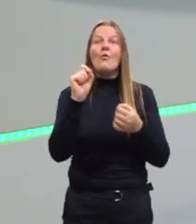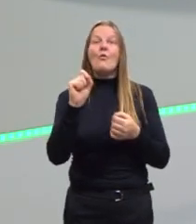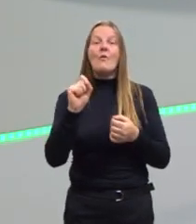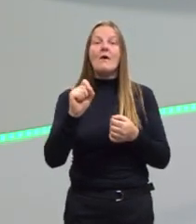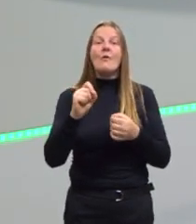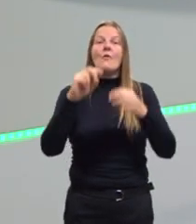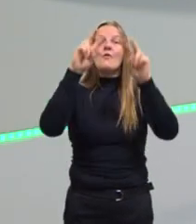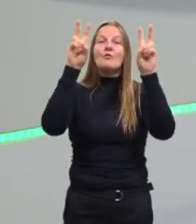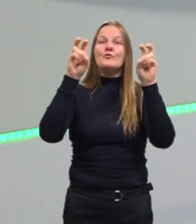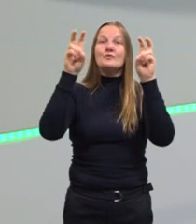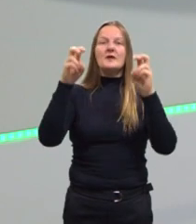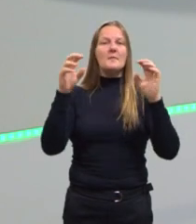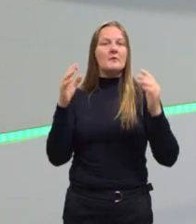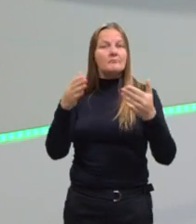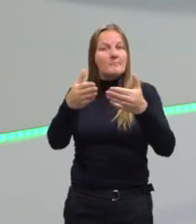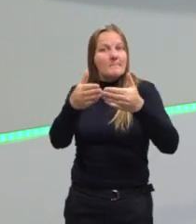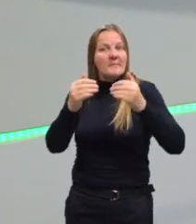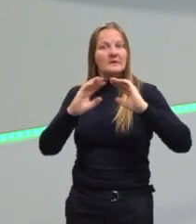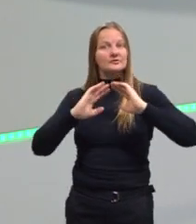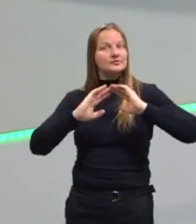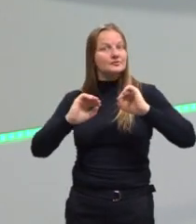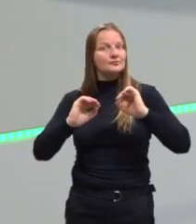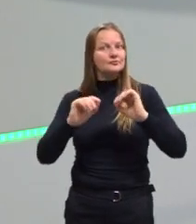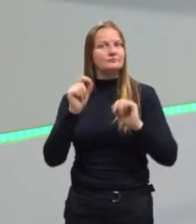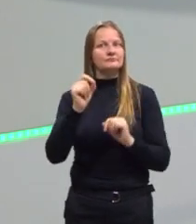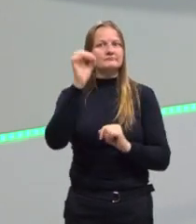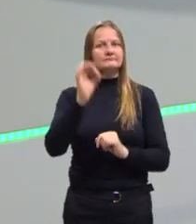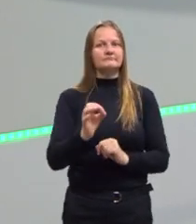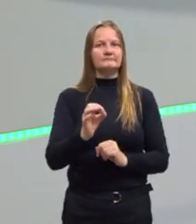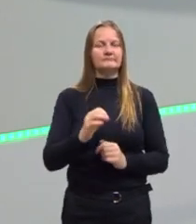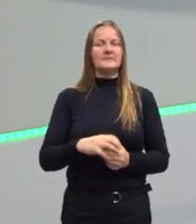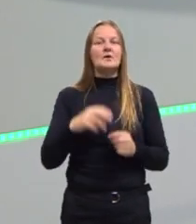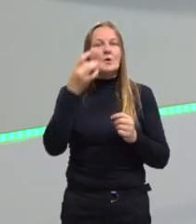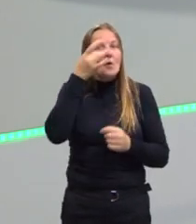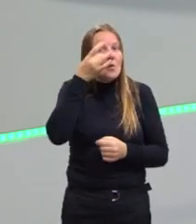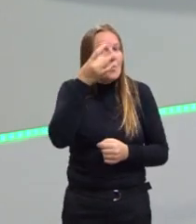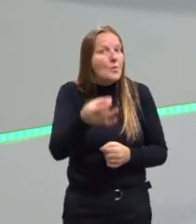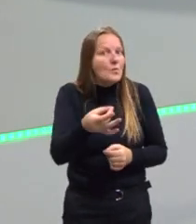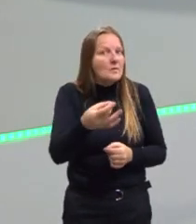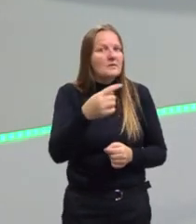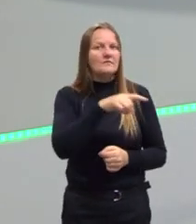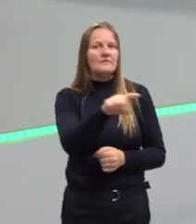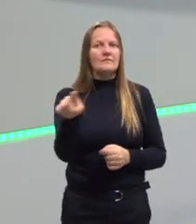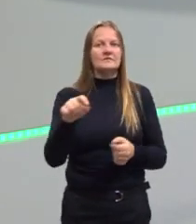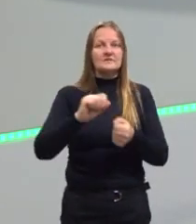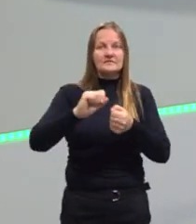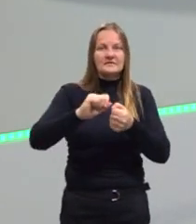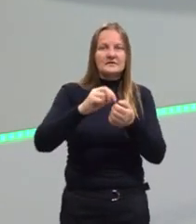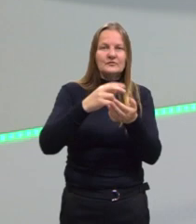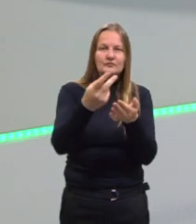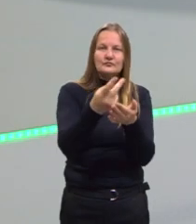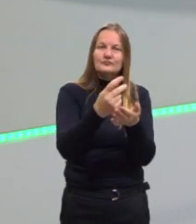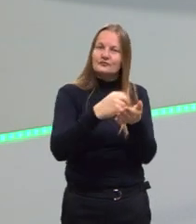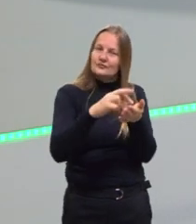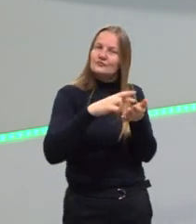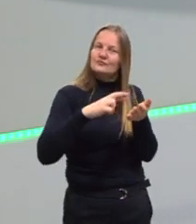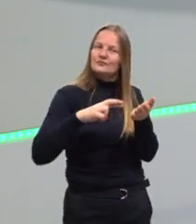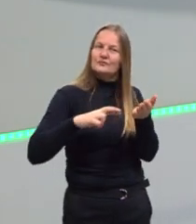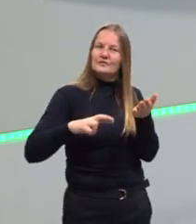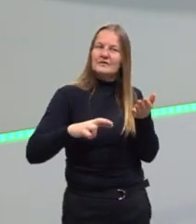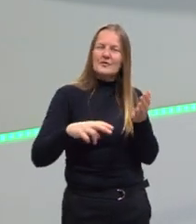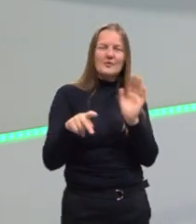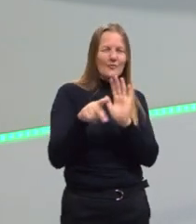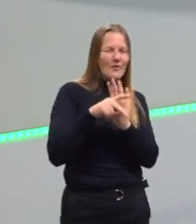a temática pedida. Então, atenção para quando você estiver fazendo o seu desenho do cavalo